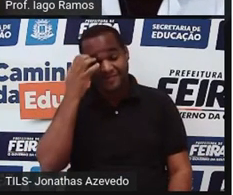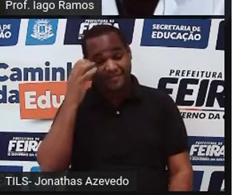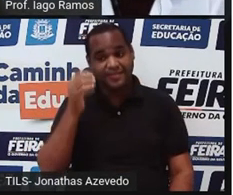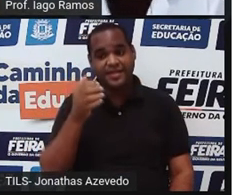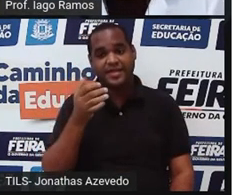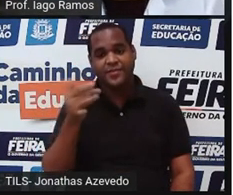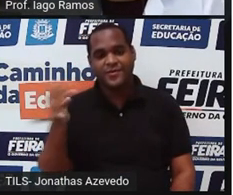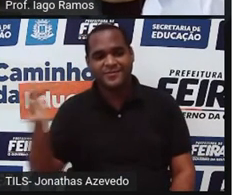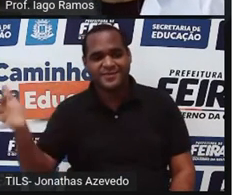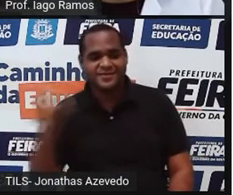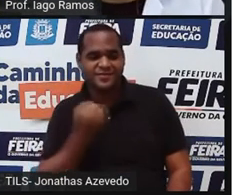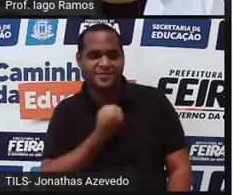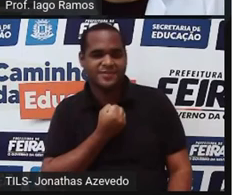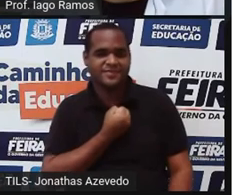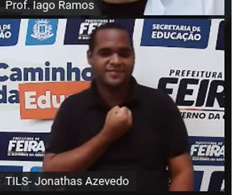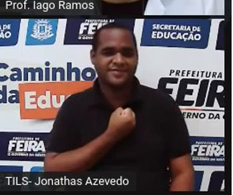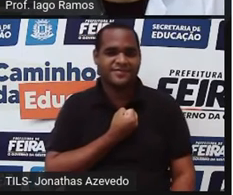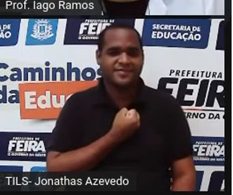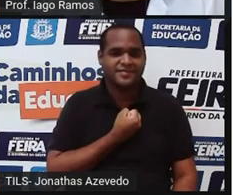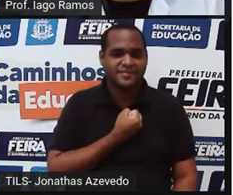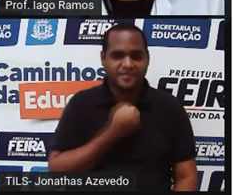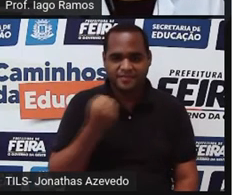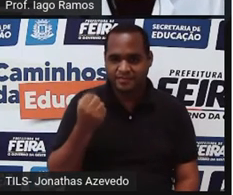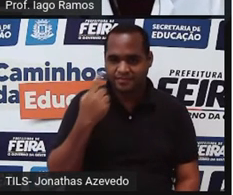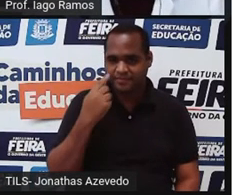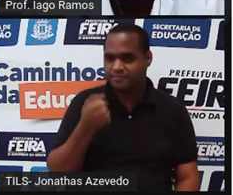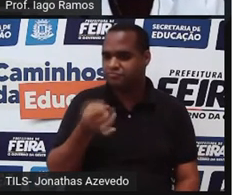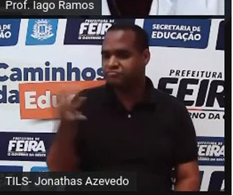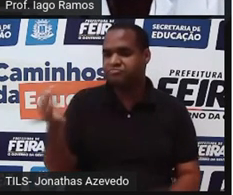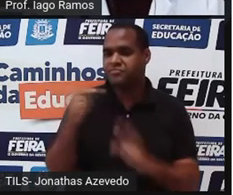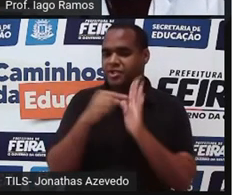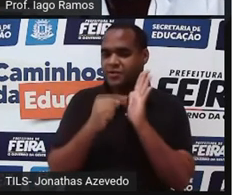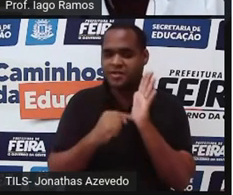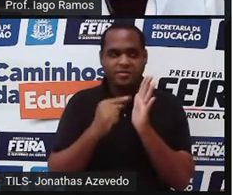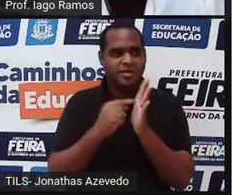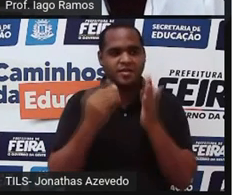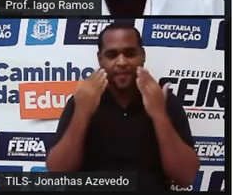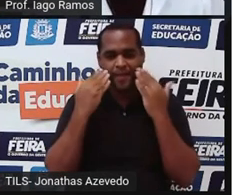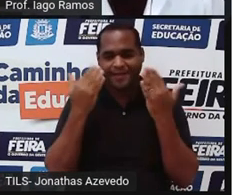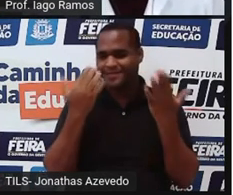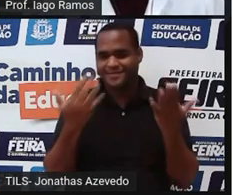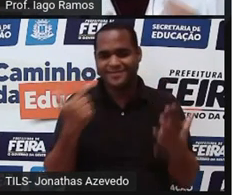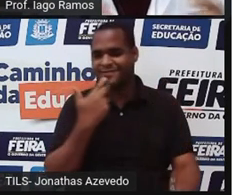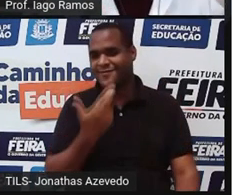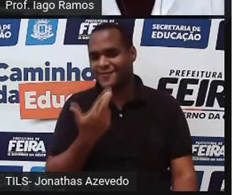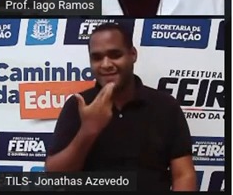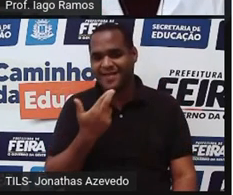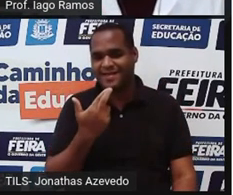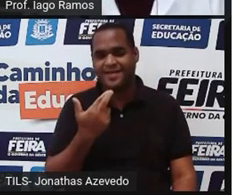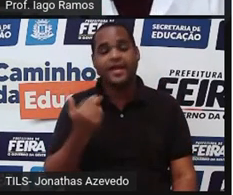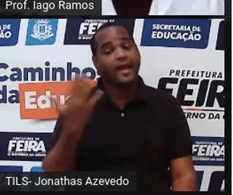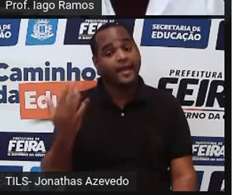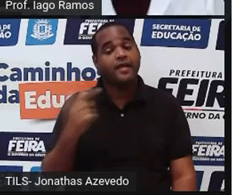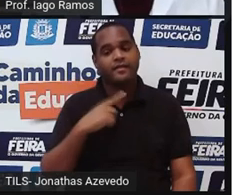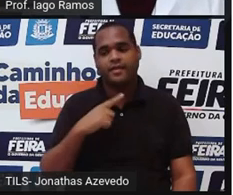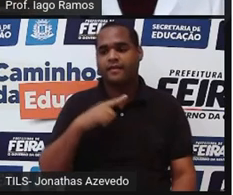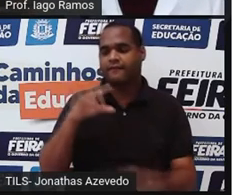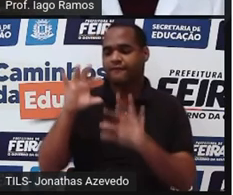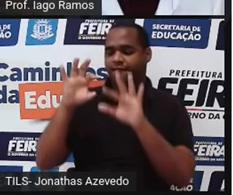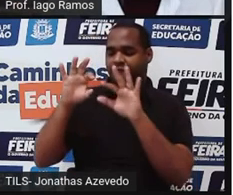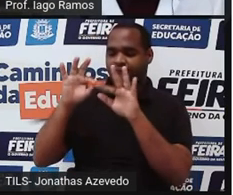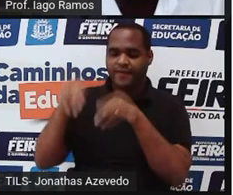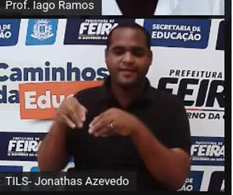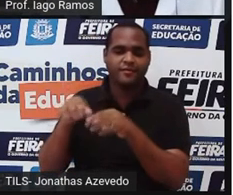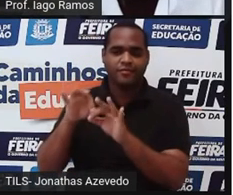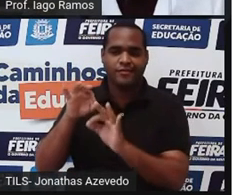aí continua infinitamente. A calculadora não tem como mostrar esse resultado com casas decimais infinitas então